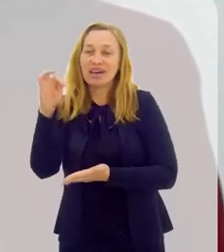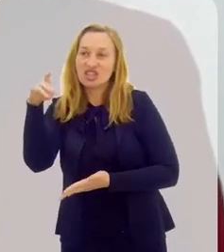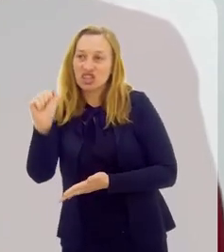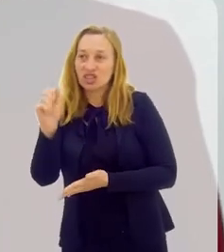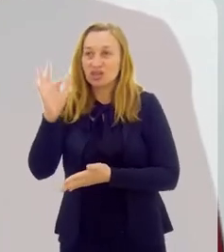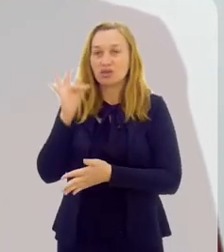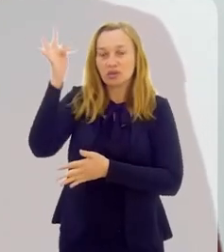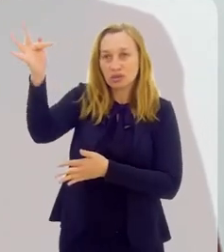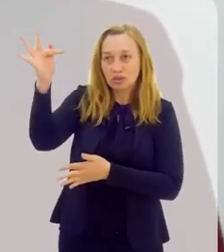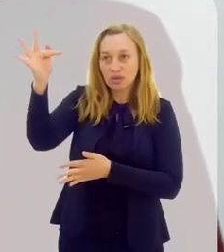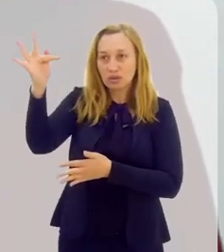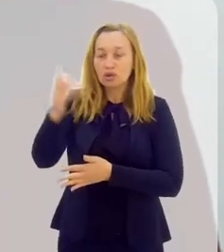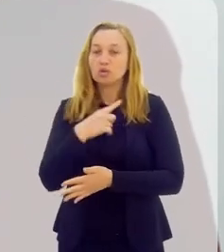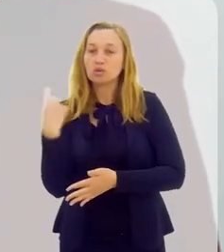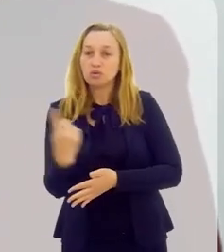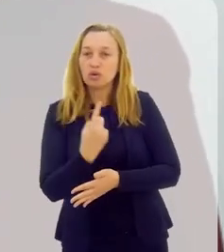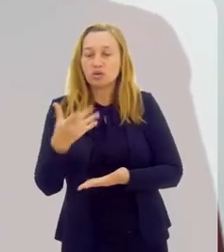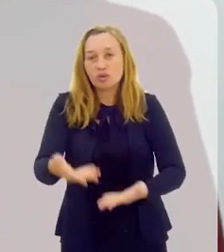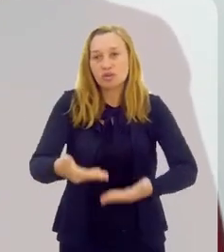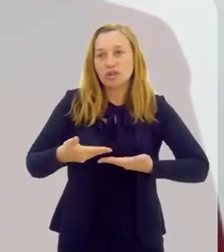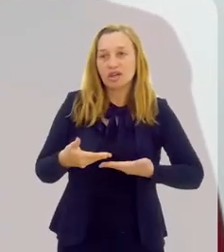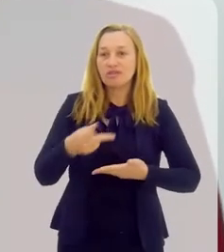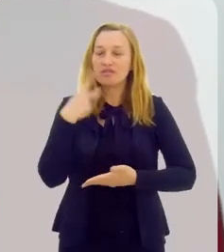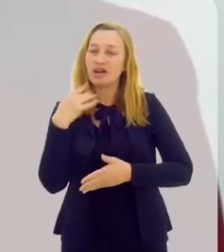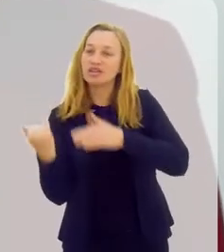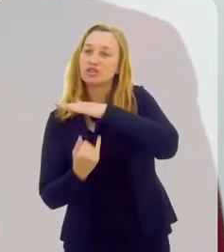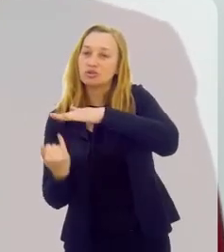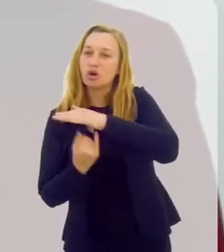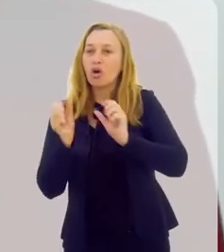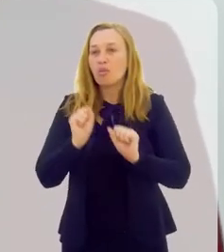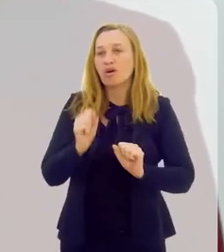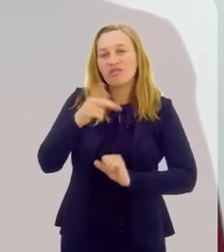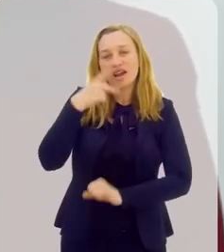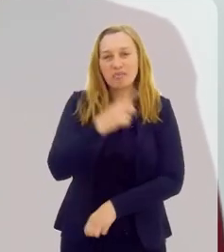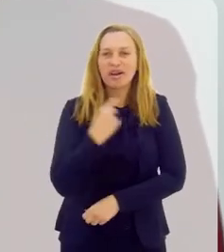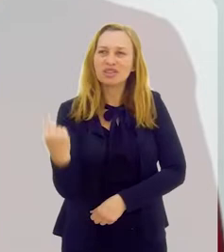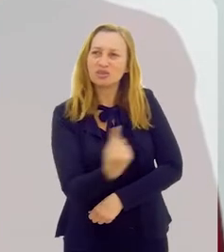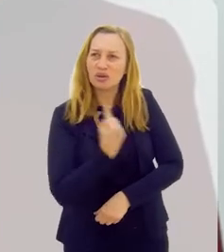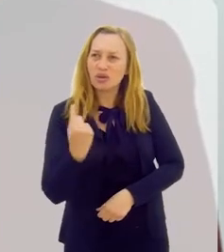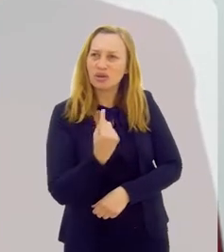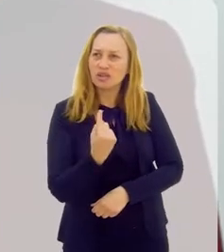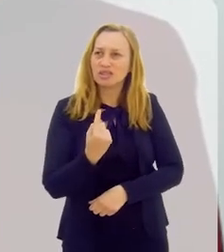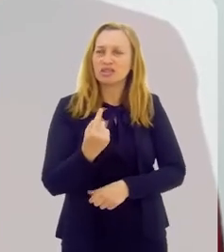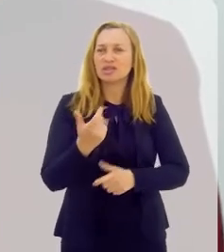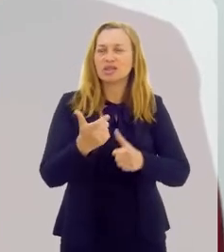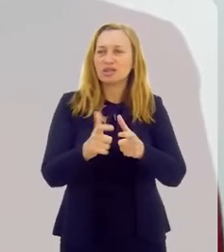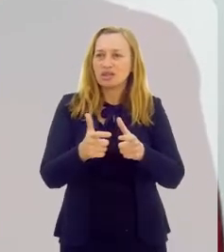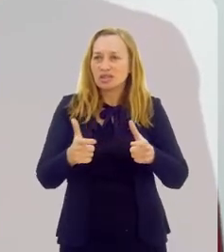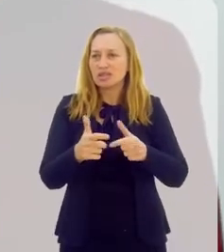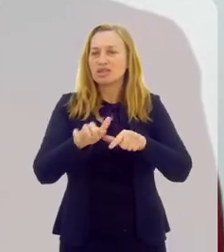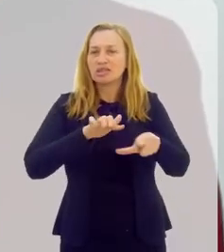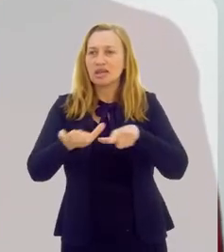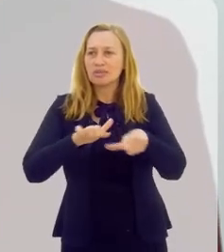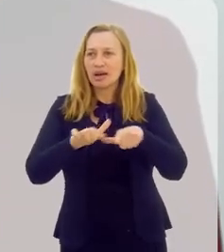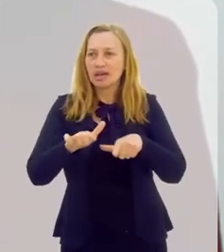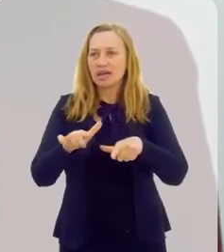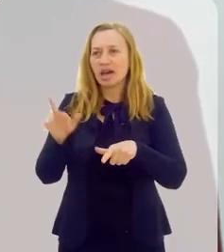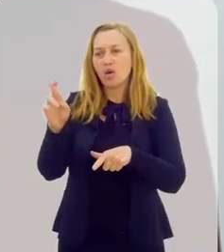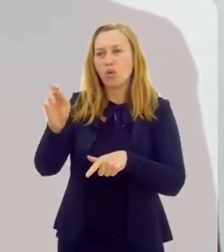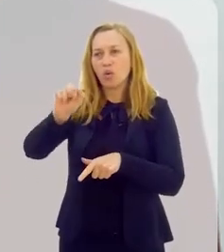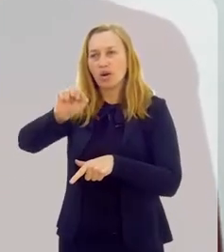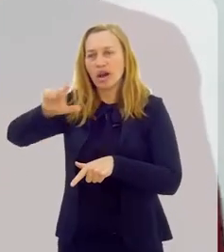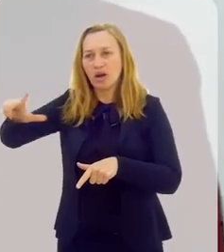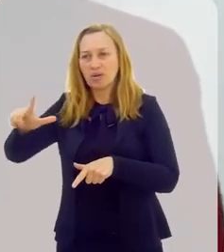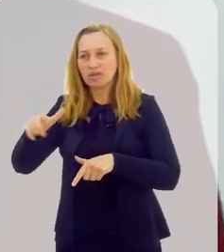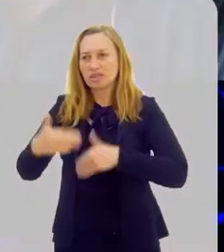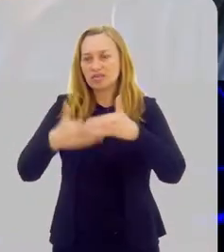de Futuro pedindo para que os nossos convidados falem sobre as suas instituições. O pode contar para a gente a dimensão e o trabalho que a